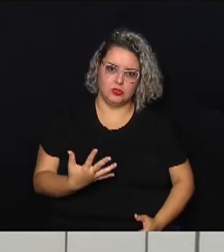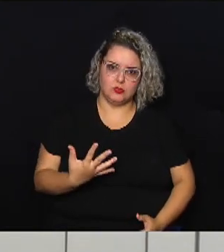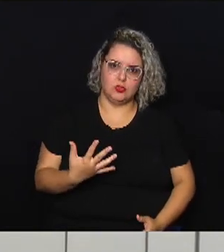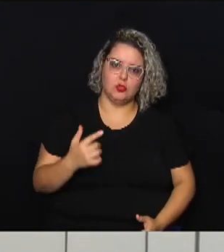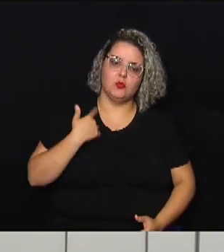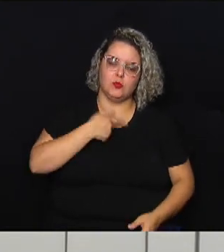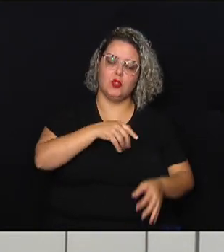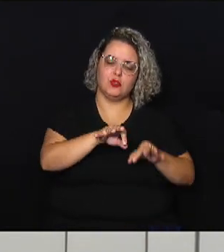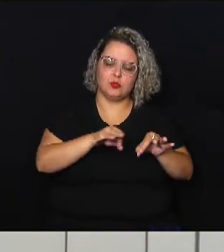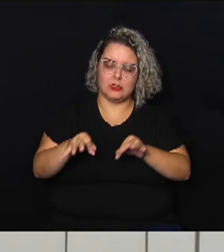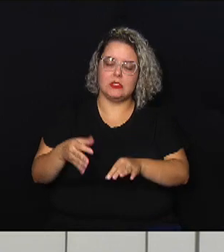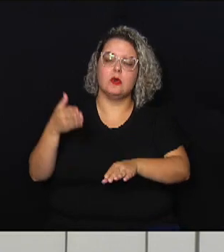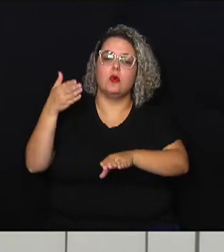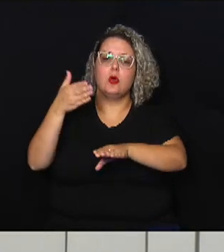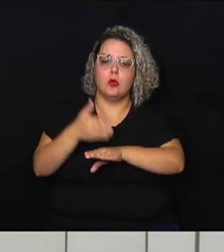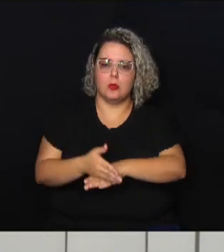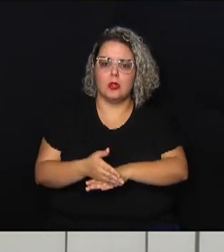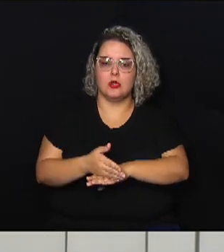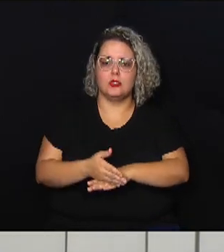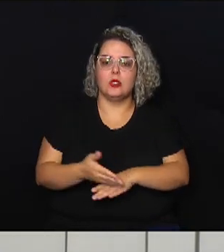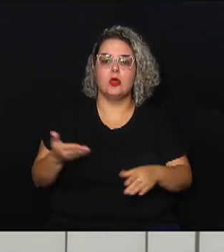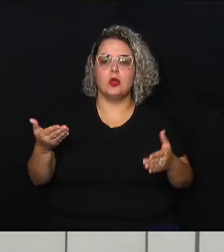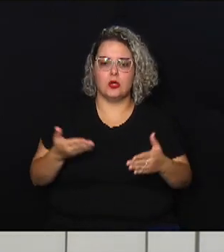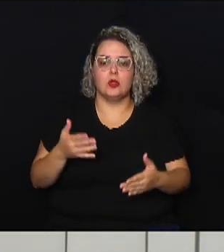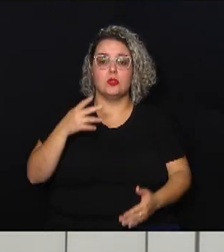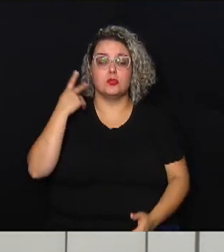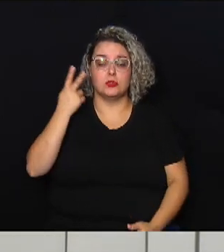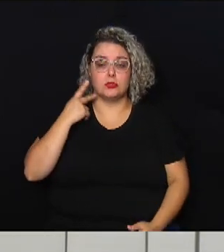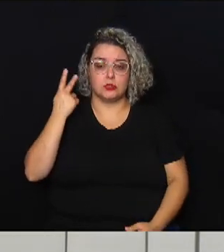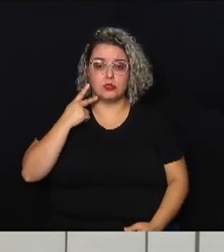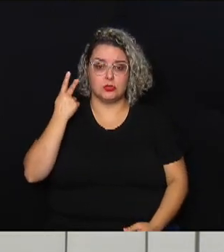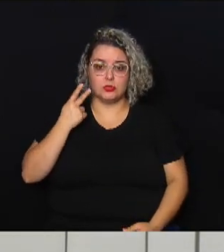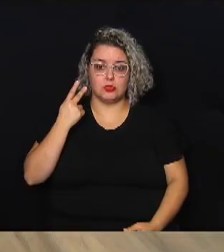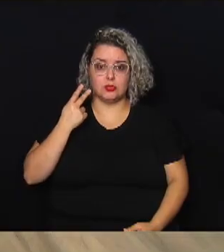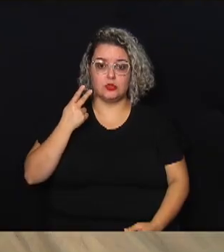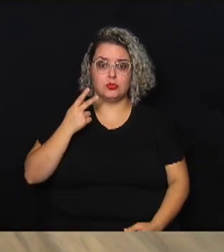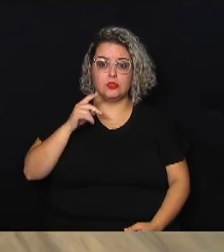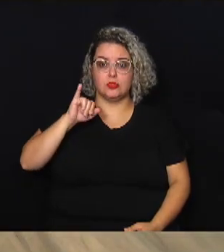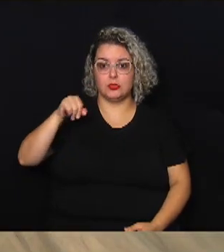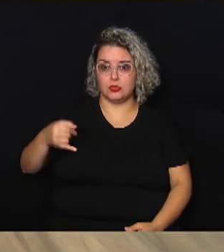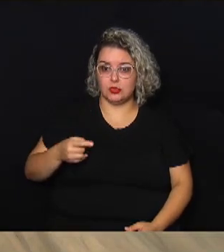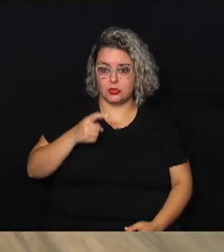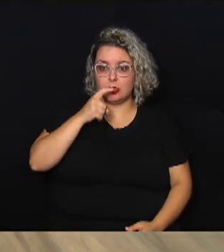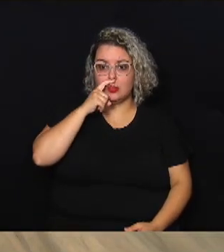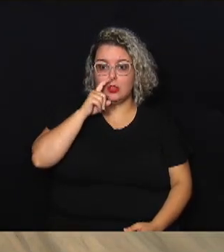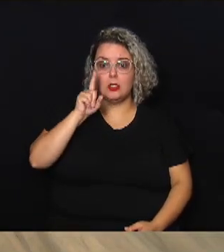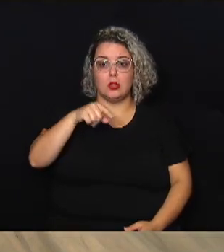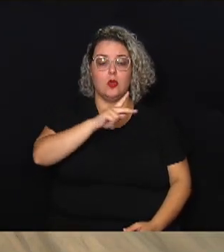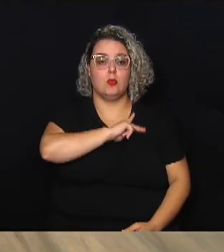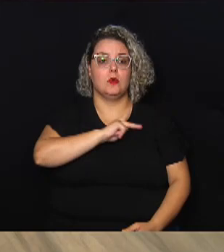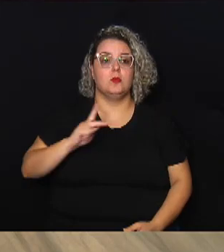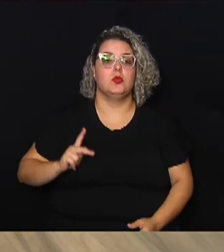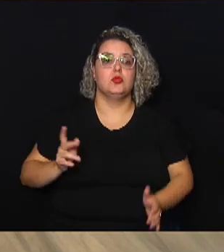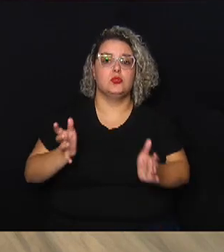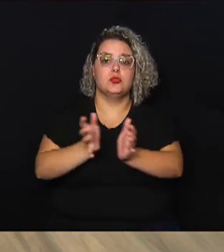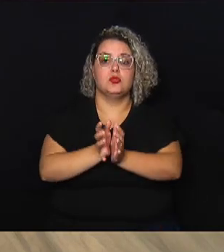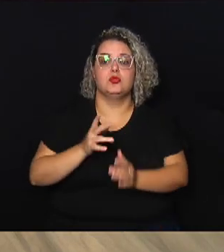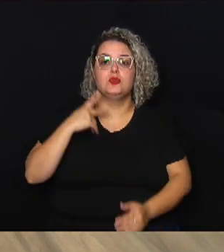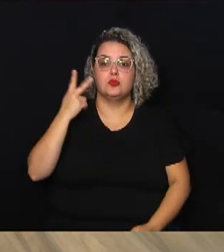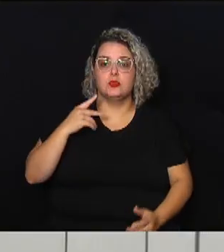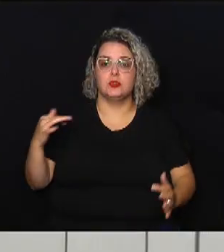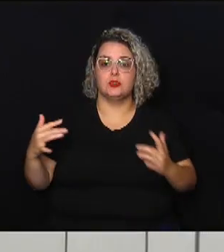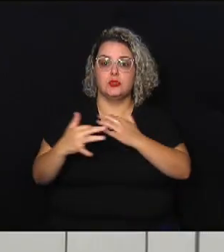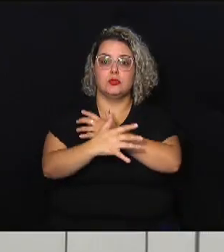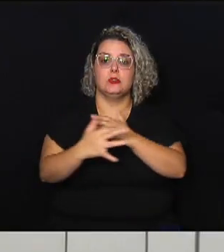programa com a participação agora dos vereadores, Jorge Schneider, que é o presidente da Comissão de Política Urbana aqui da